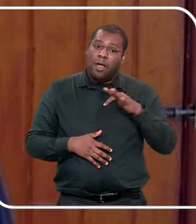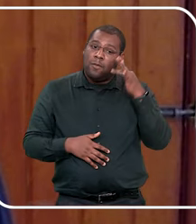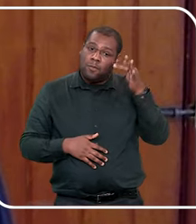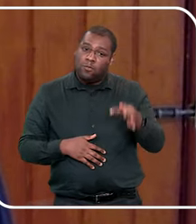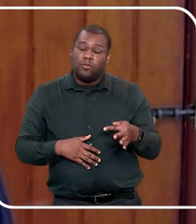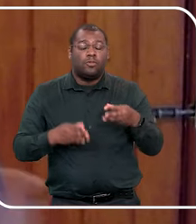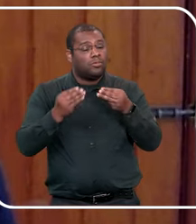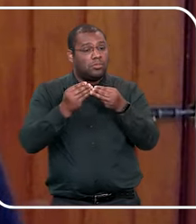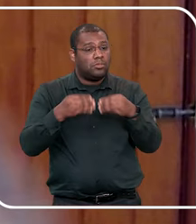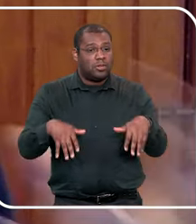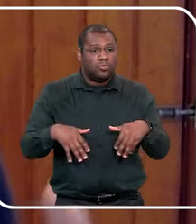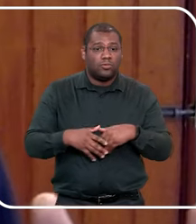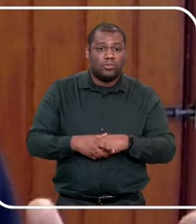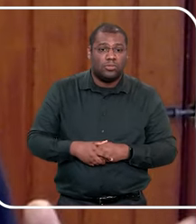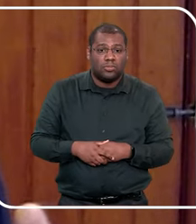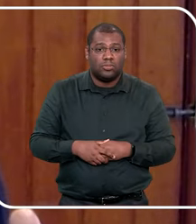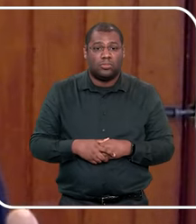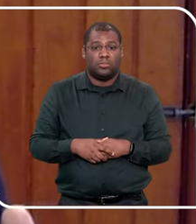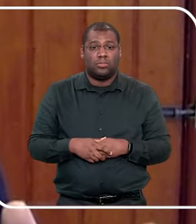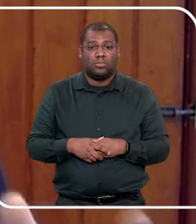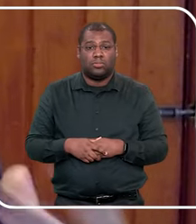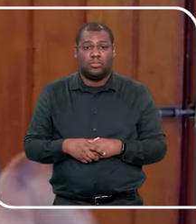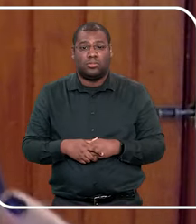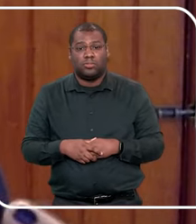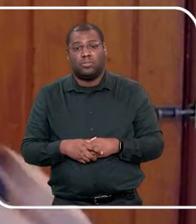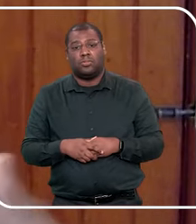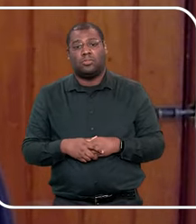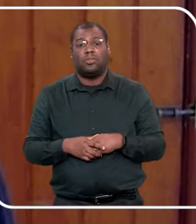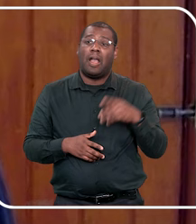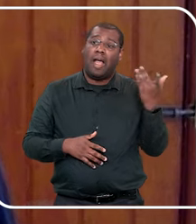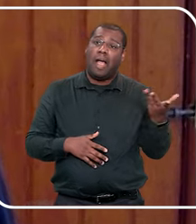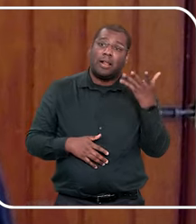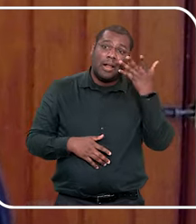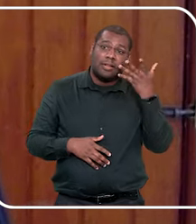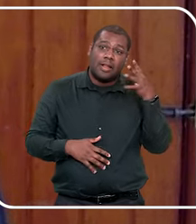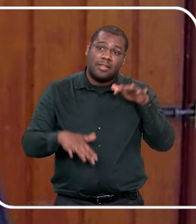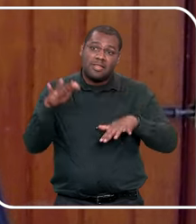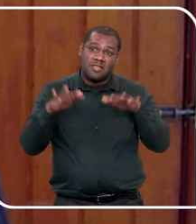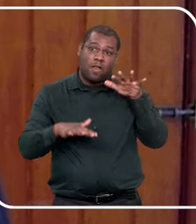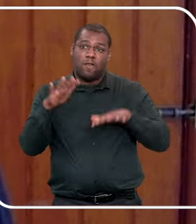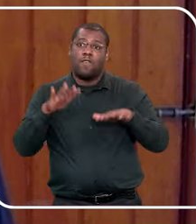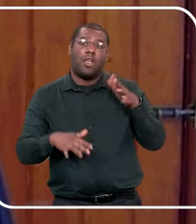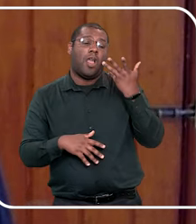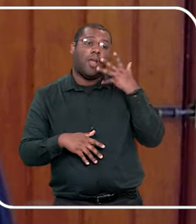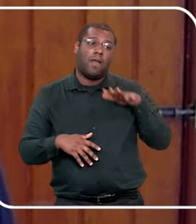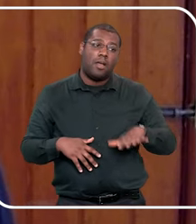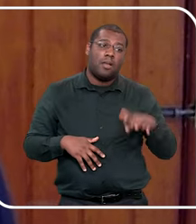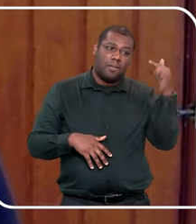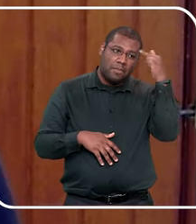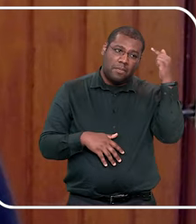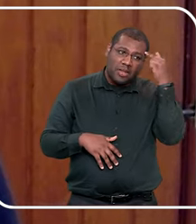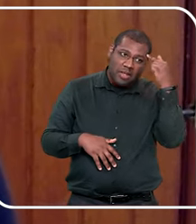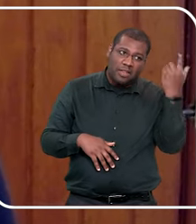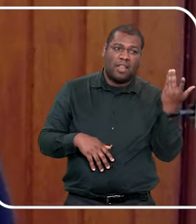e ter danos no futuro, inclusive de achar o sexo uma coisa negativa, então,